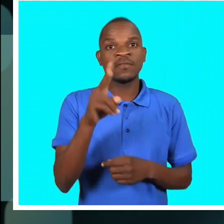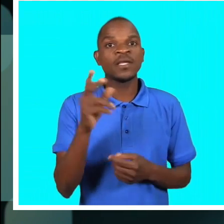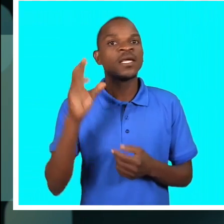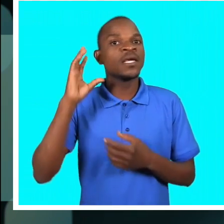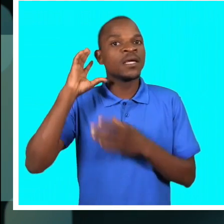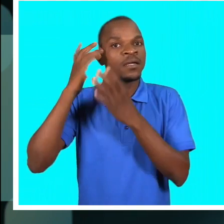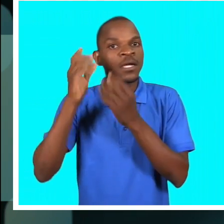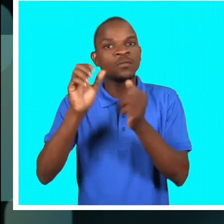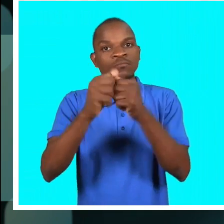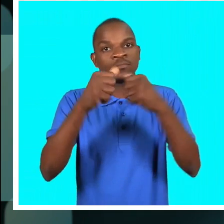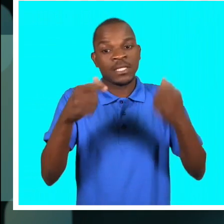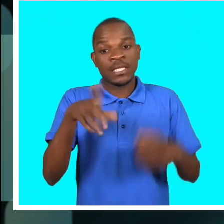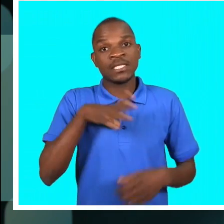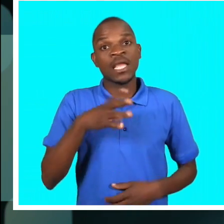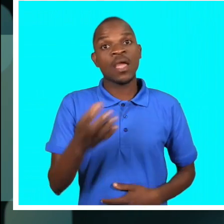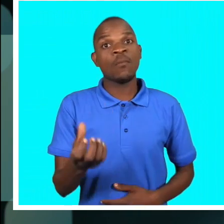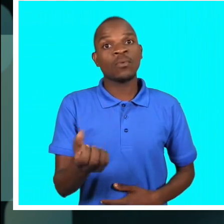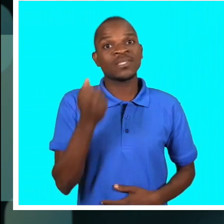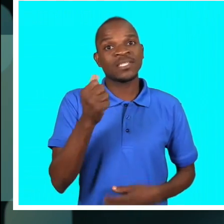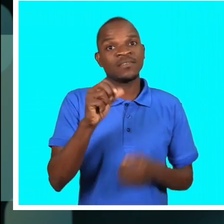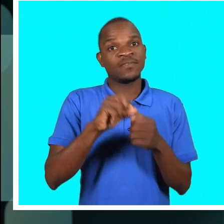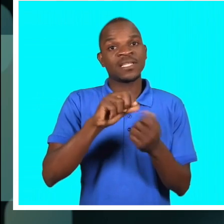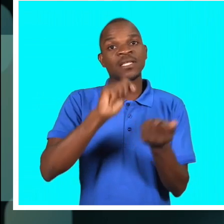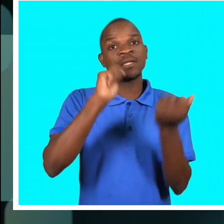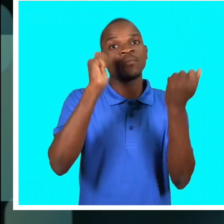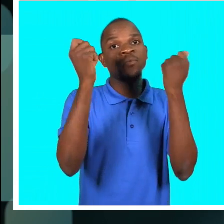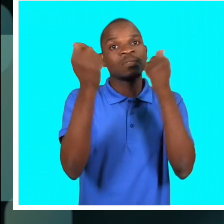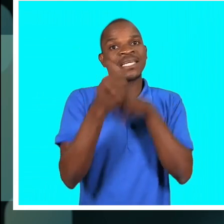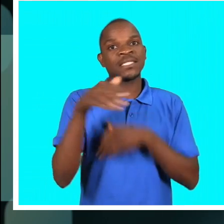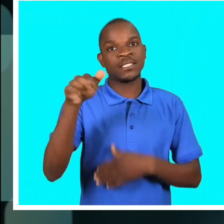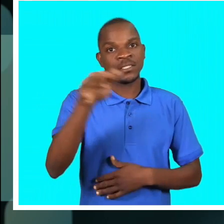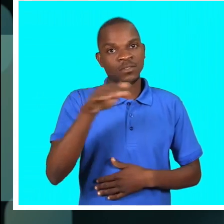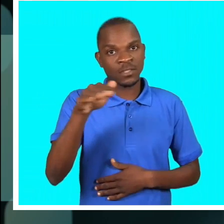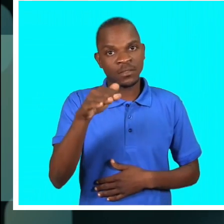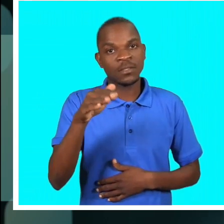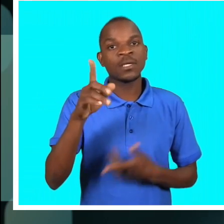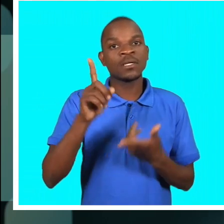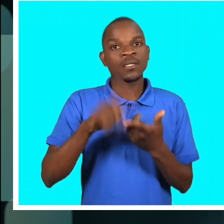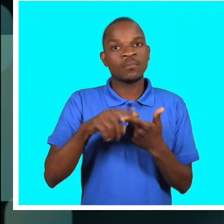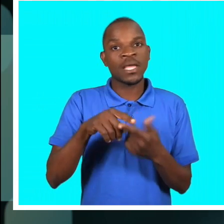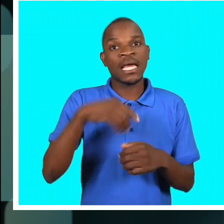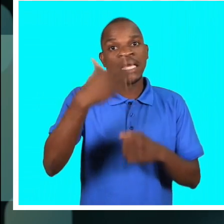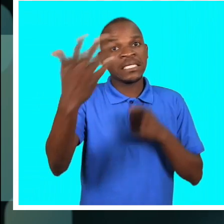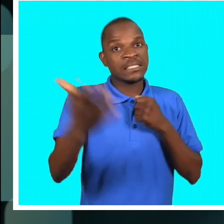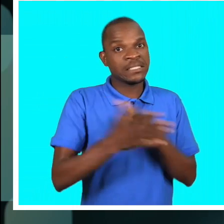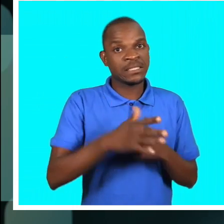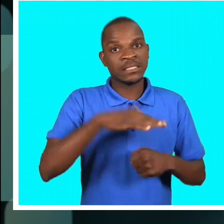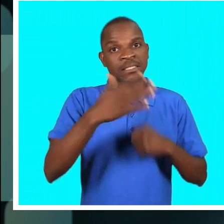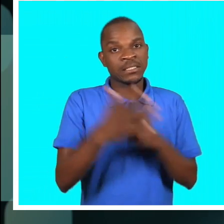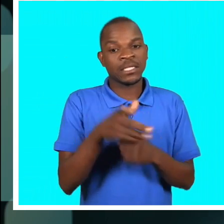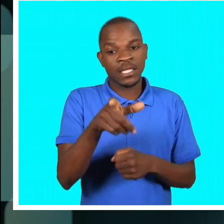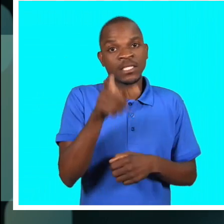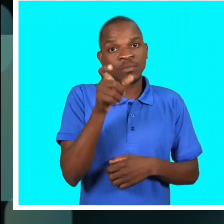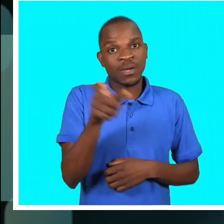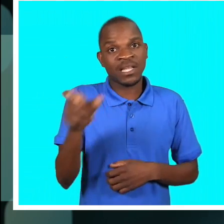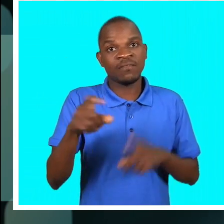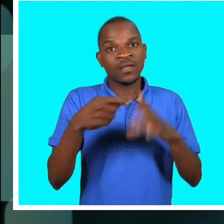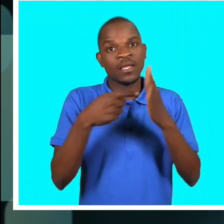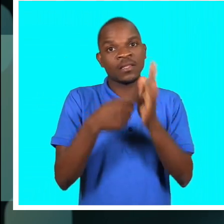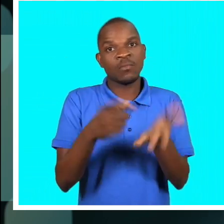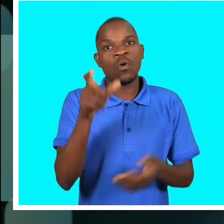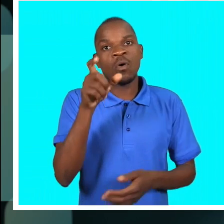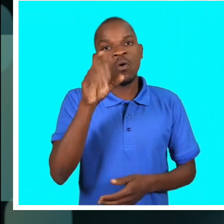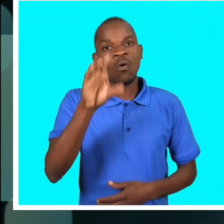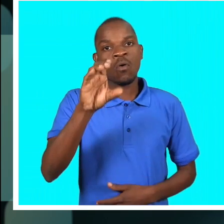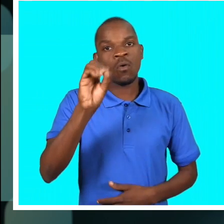Os meios de comunicação social têm o poder de criar mudanças na sociedade, daí que a repetição destes